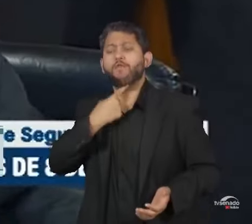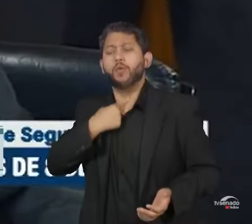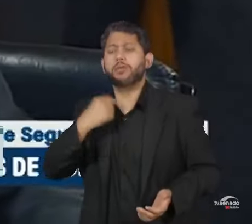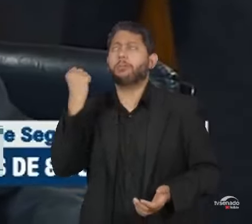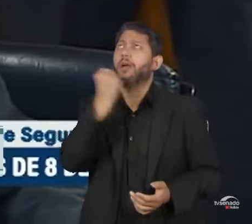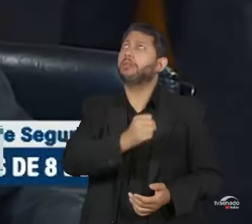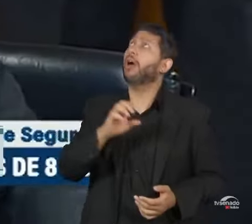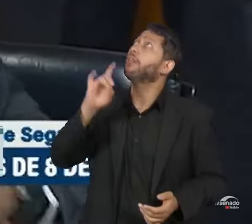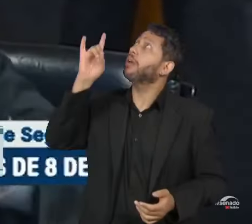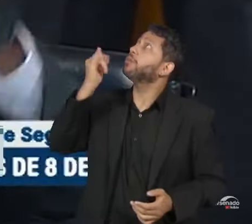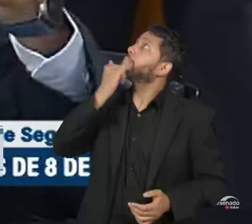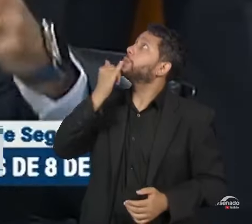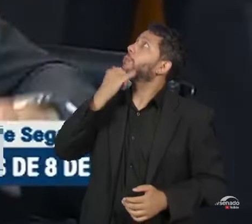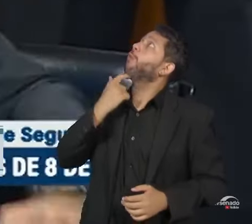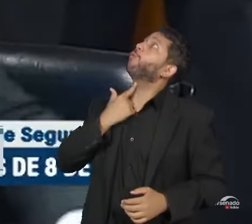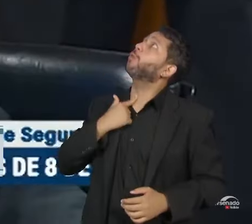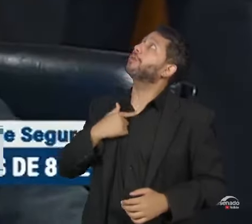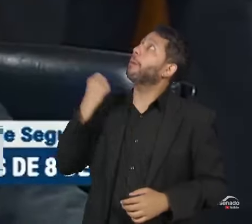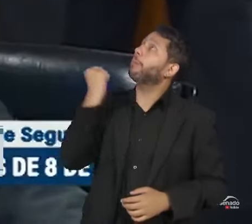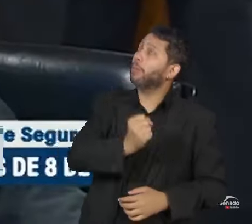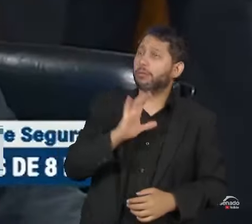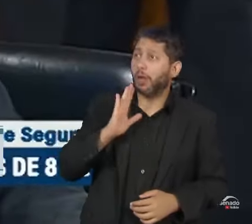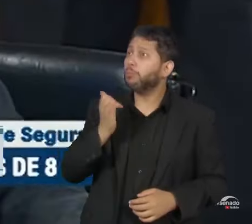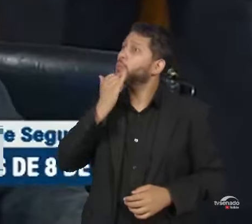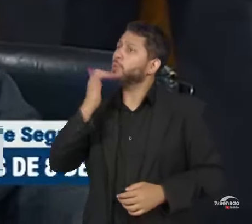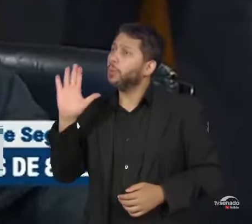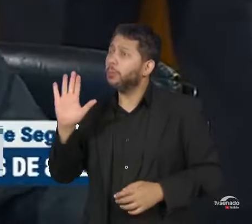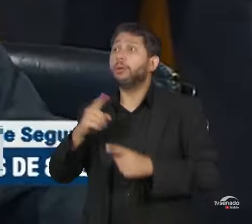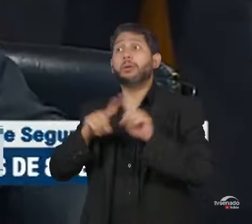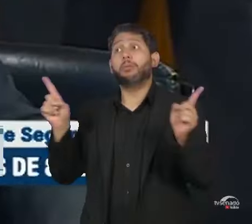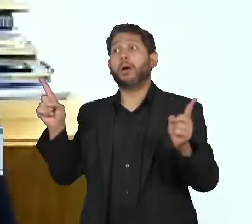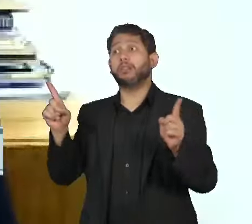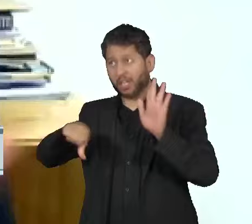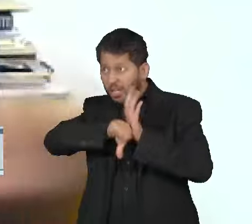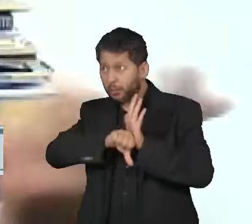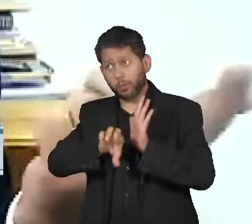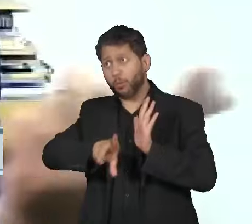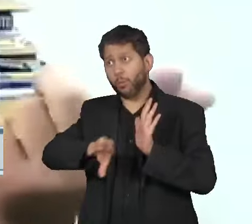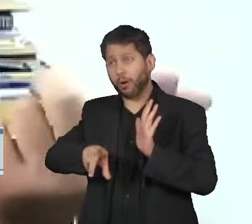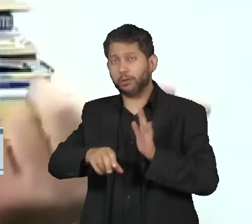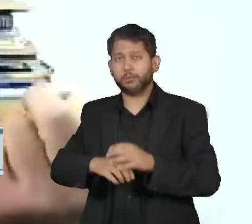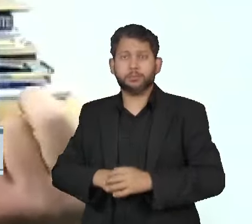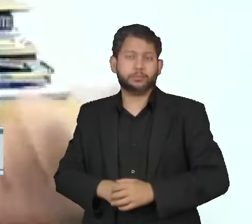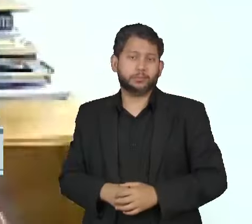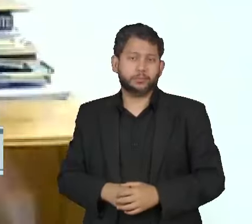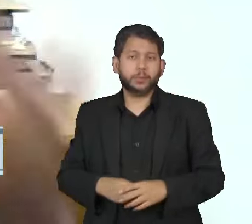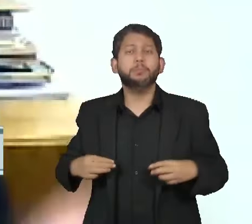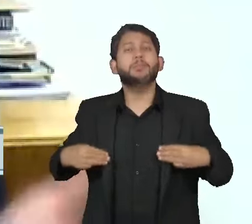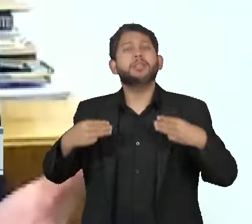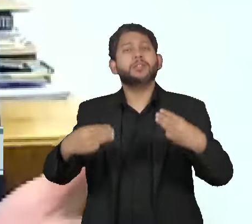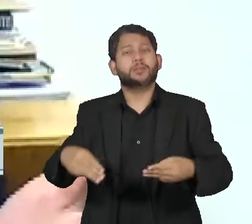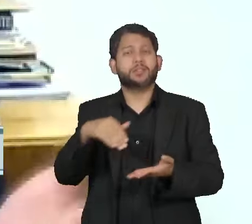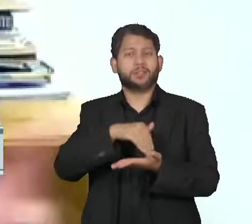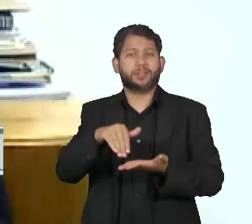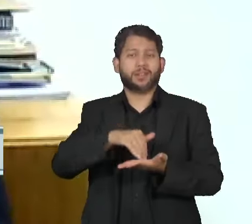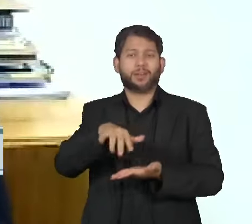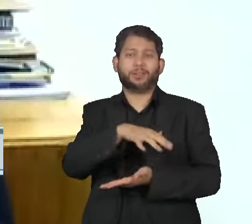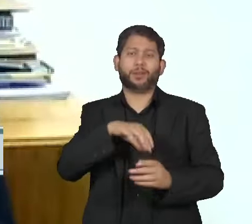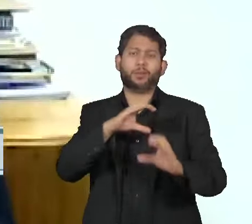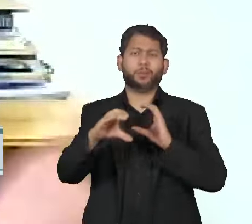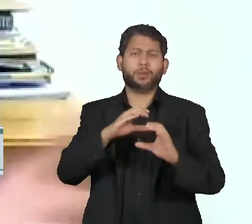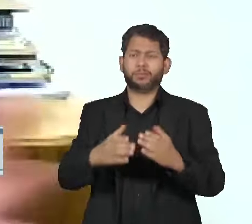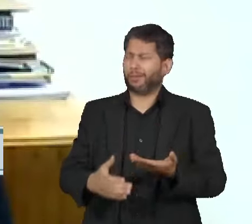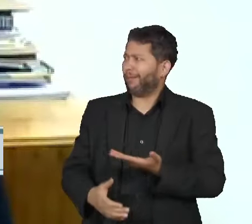pede perdão a Deus por ter tido essa vontade, isso não é crime. Para o ministro da Secretaria de Comunicação, o